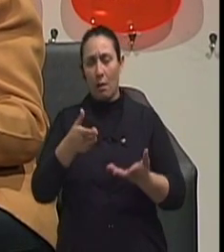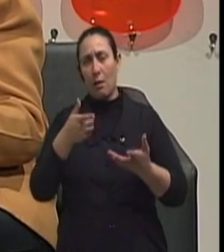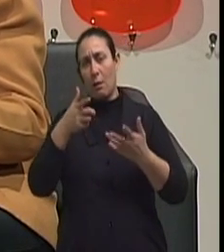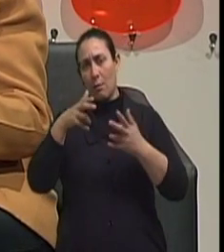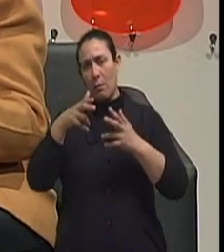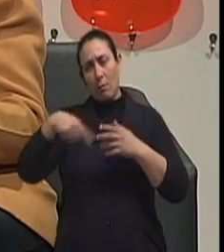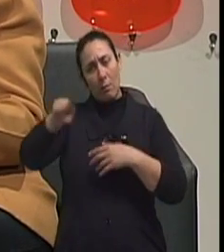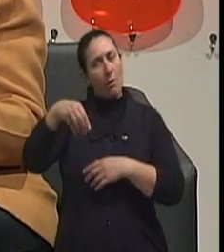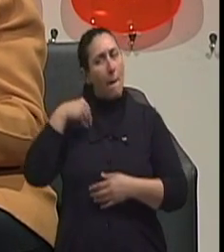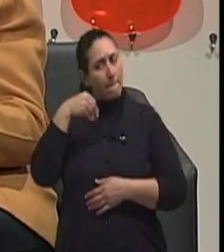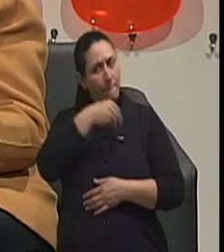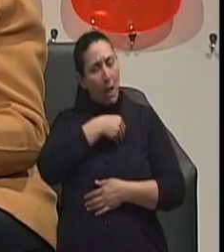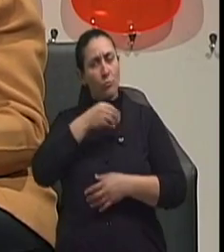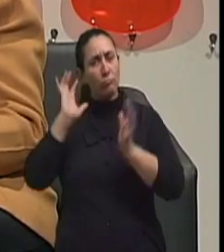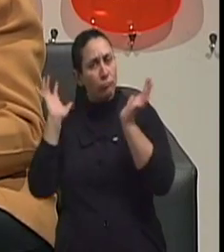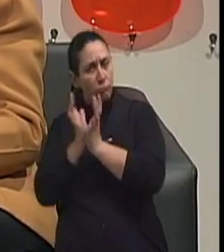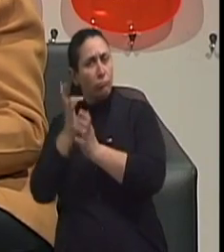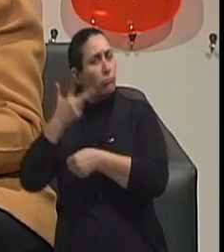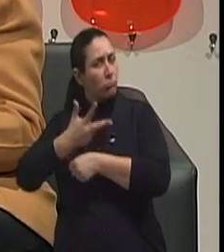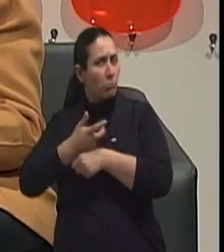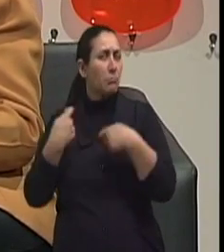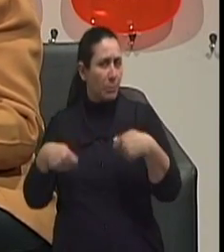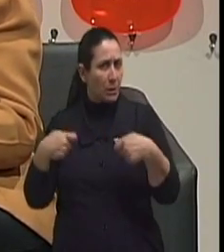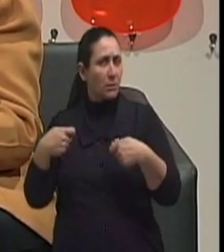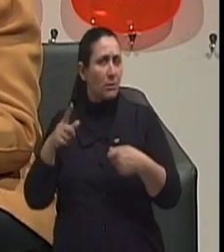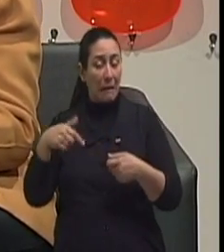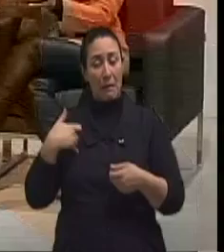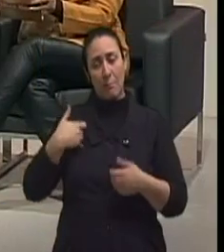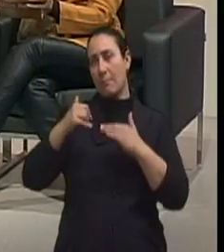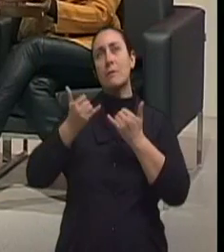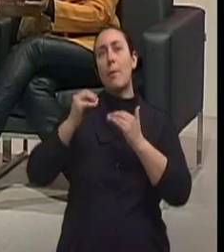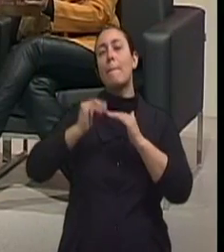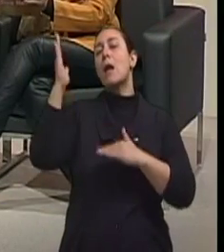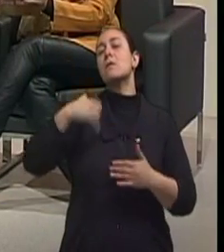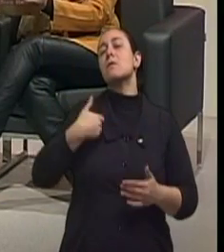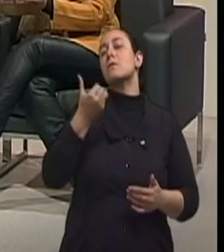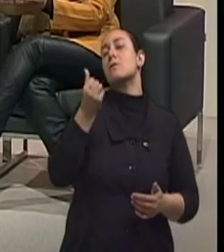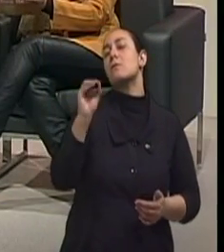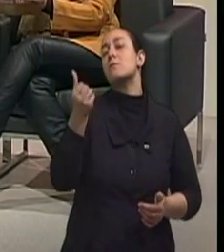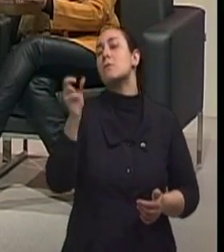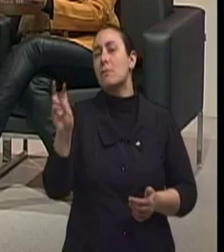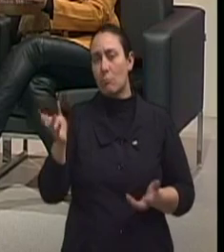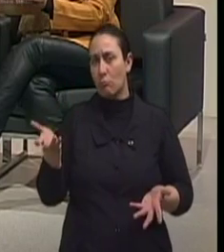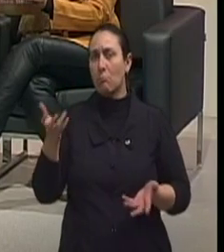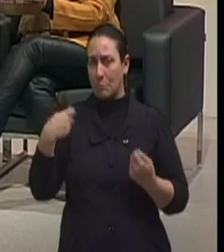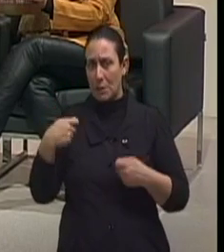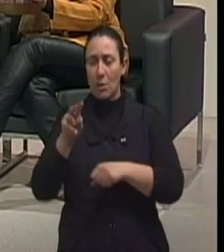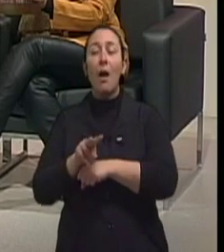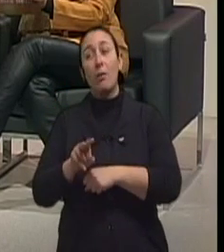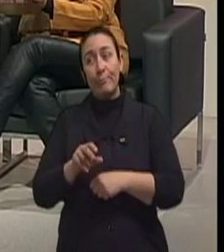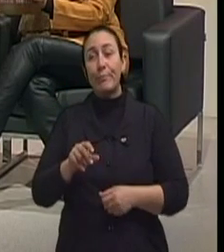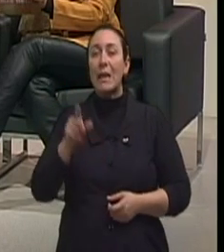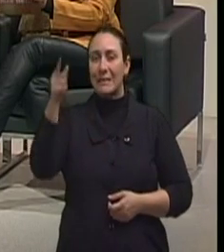incluírem exames mais detalhados para quem tem mais de 65 anos, por exemplo, 60 anos? Em tumores do trato digestivo,